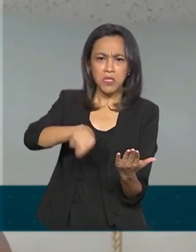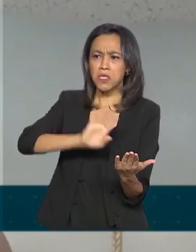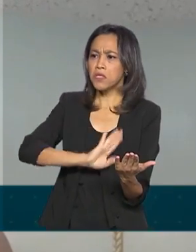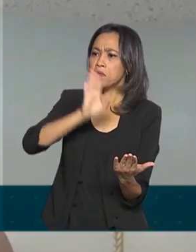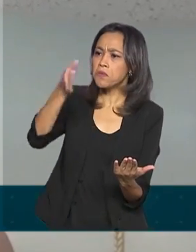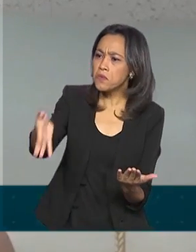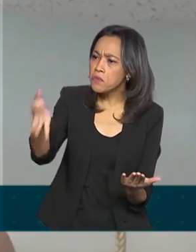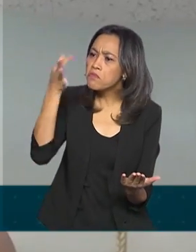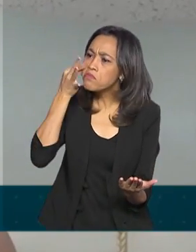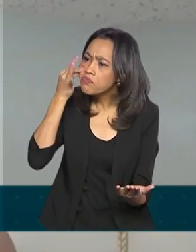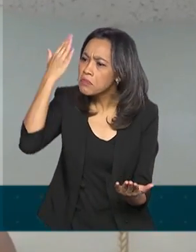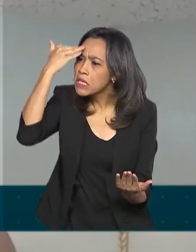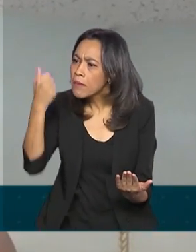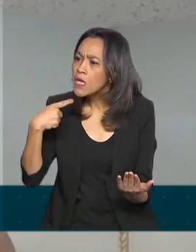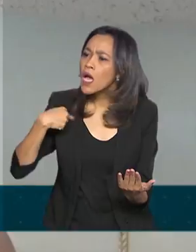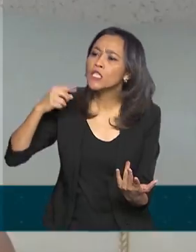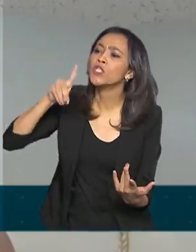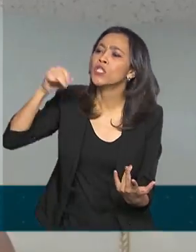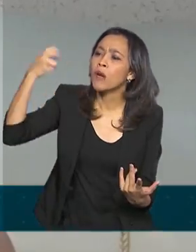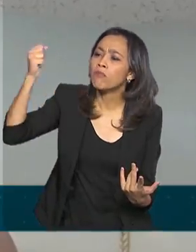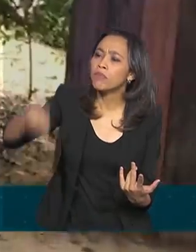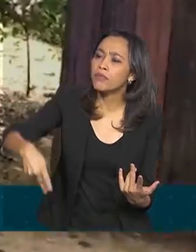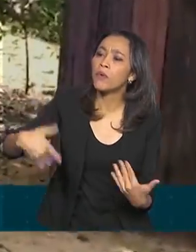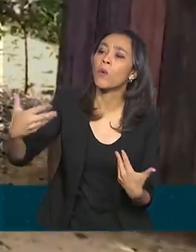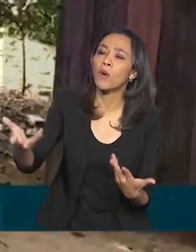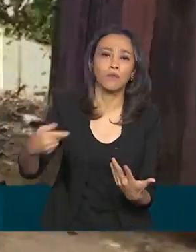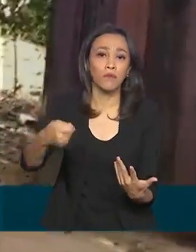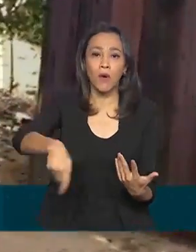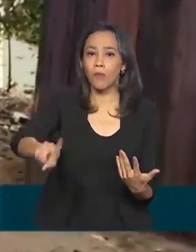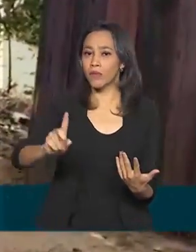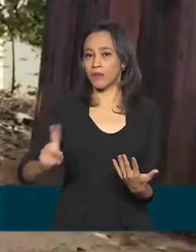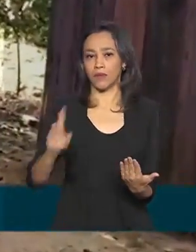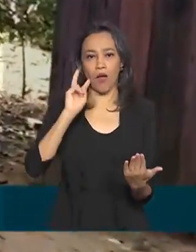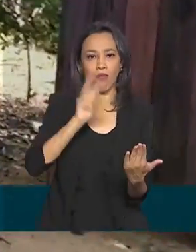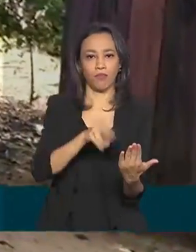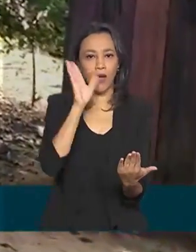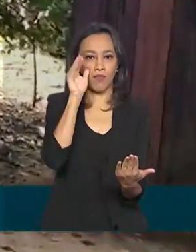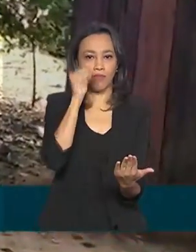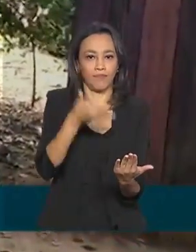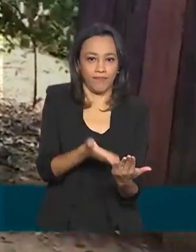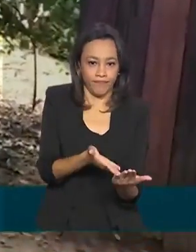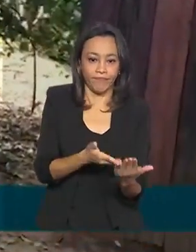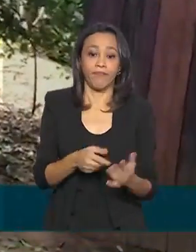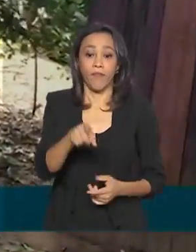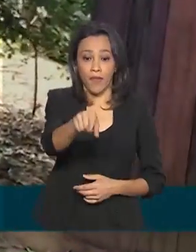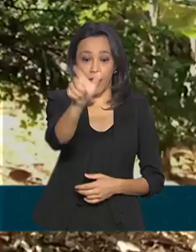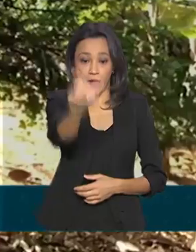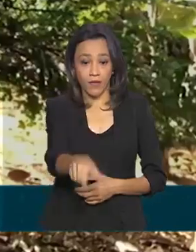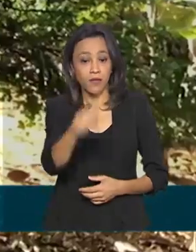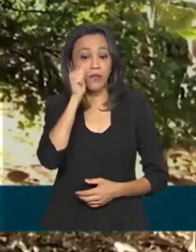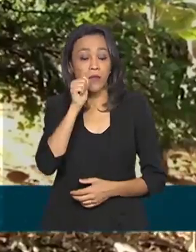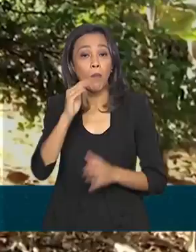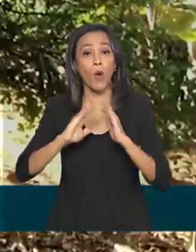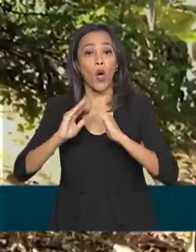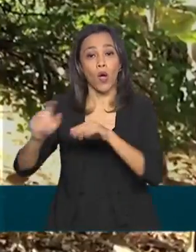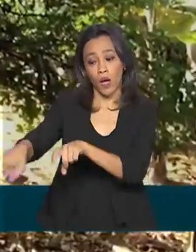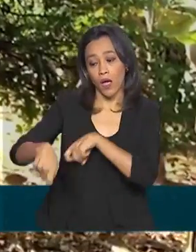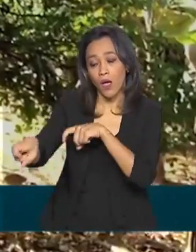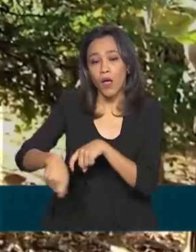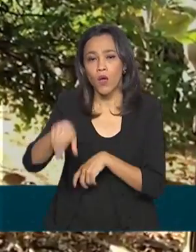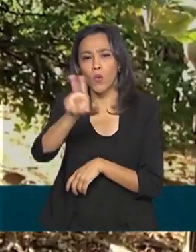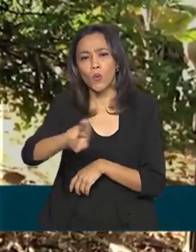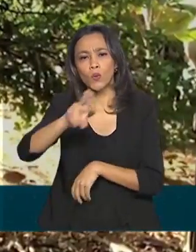para ir na agência para saber, para tirar minhas dúvidas. A Sebastiana, moradora de uma zona rural no Acre, usou internet